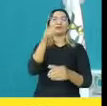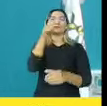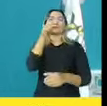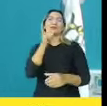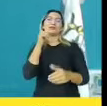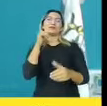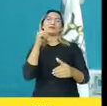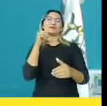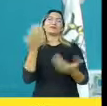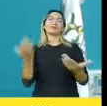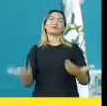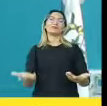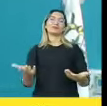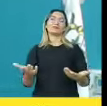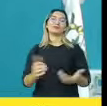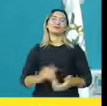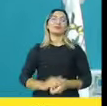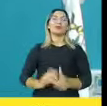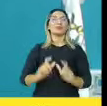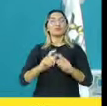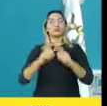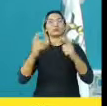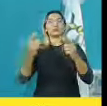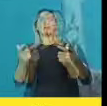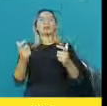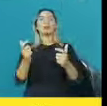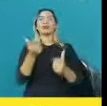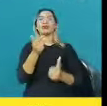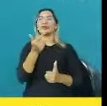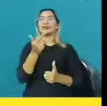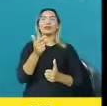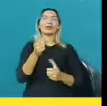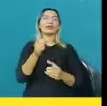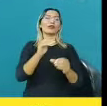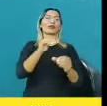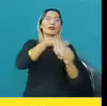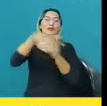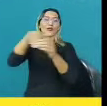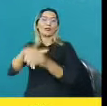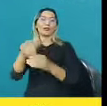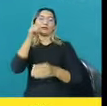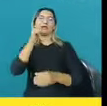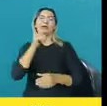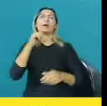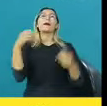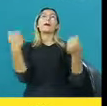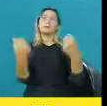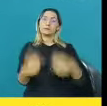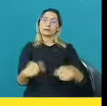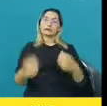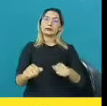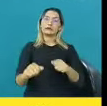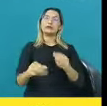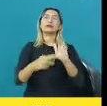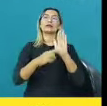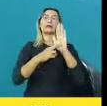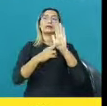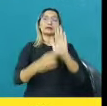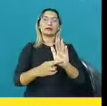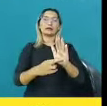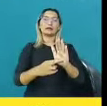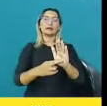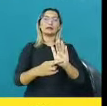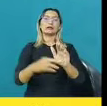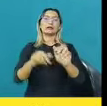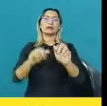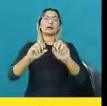vota em mulher. Nós precisamos ter maior representatividade no Parlamento Brasileiro, e em Parnaíba não é